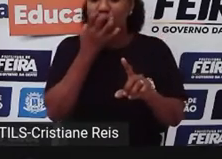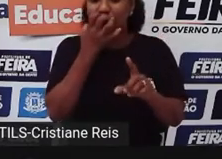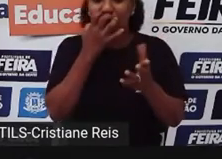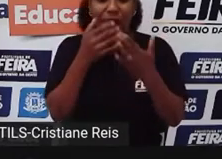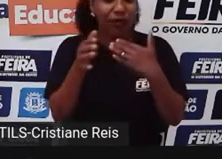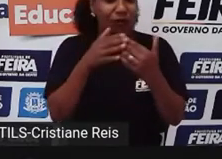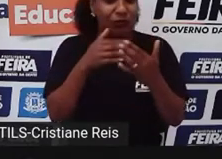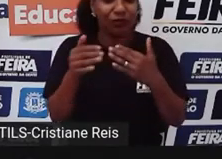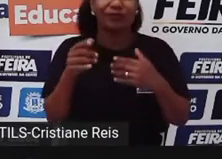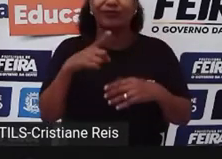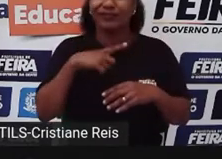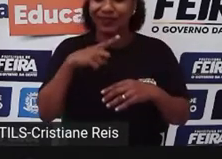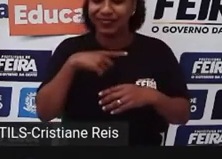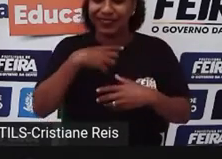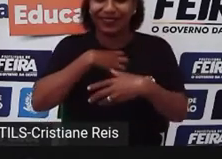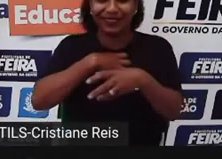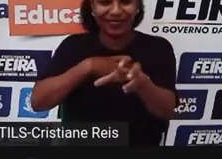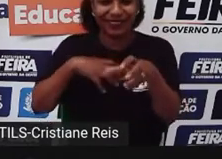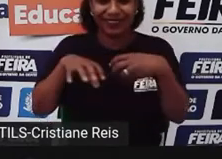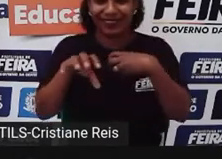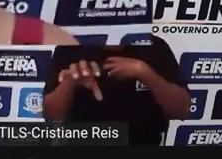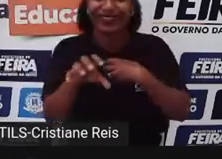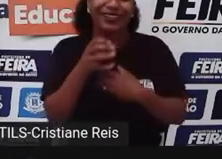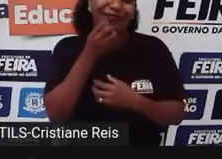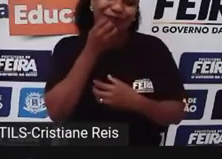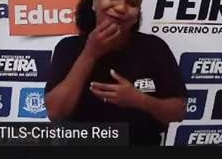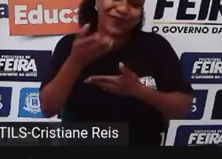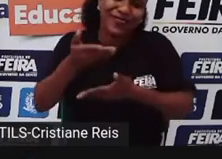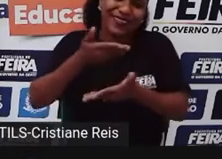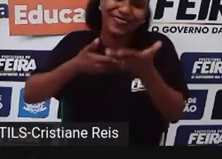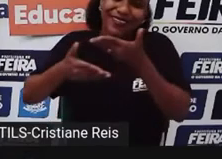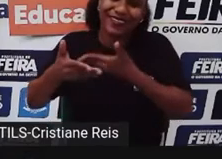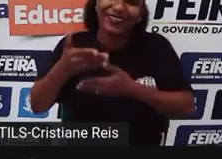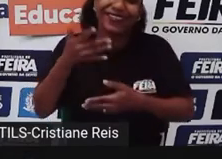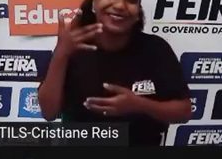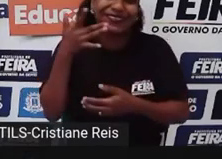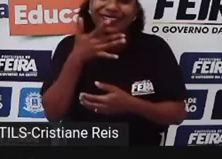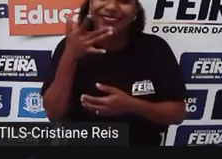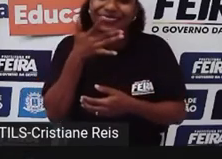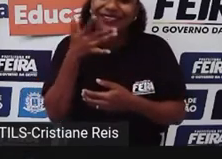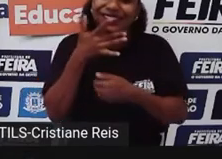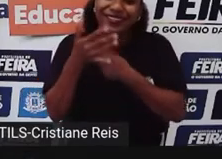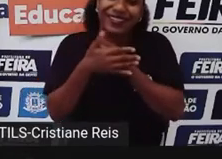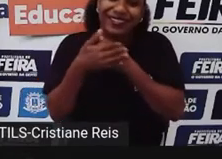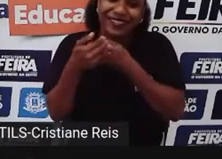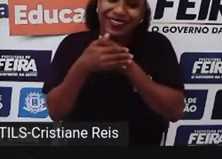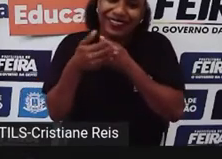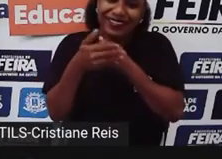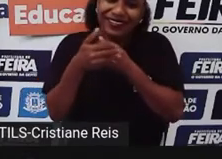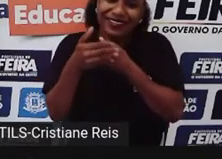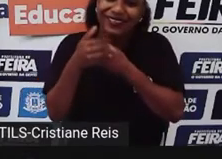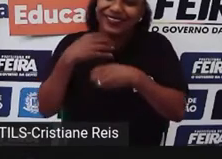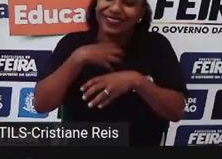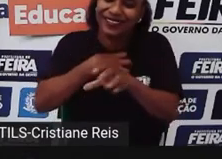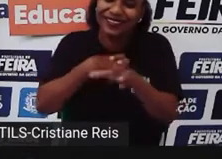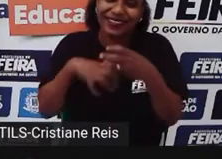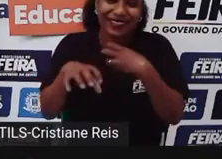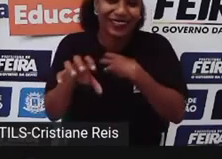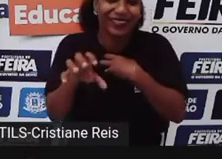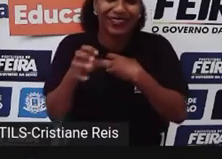É uma relação Tão gostosa Eles são tão carinhosos Tão perceptivos